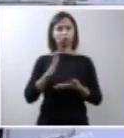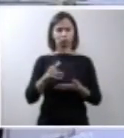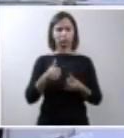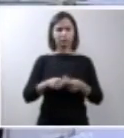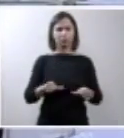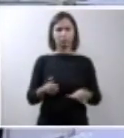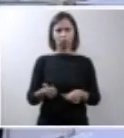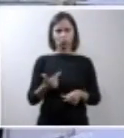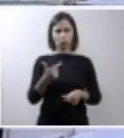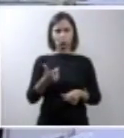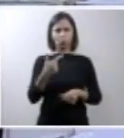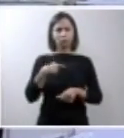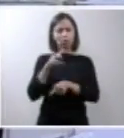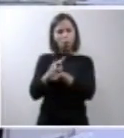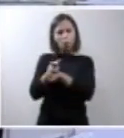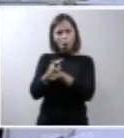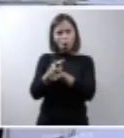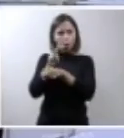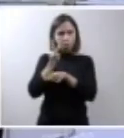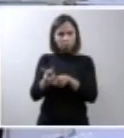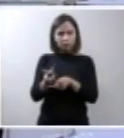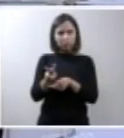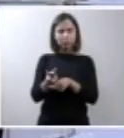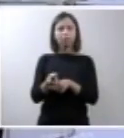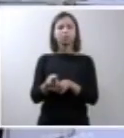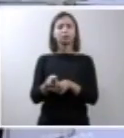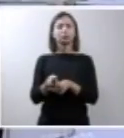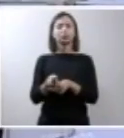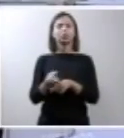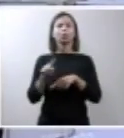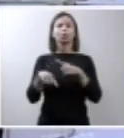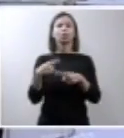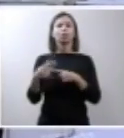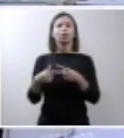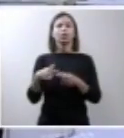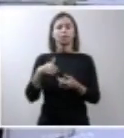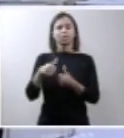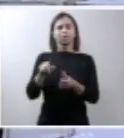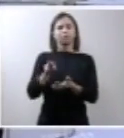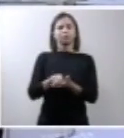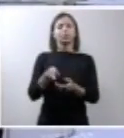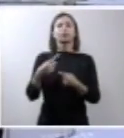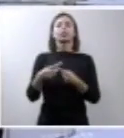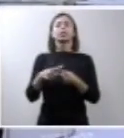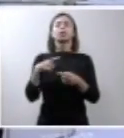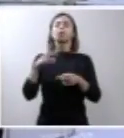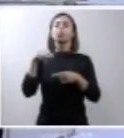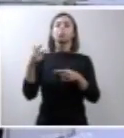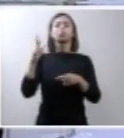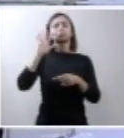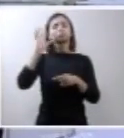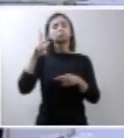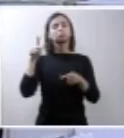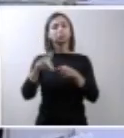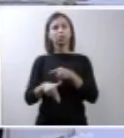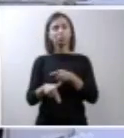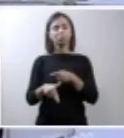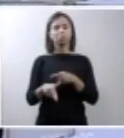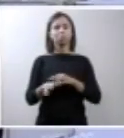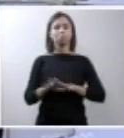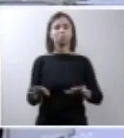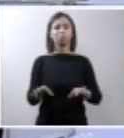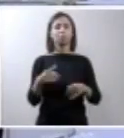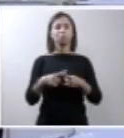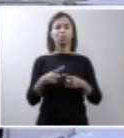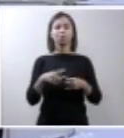bebês apenas observados e então eles interromperam o que estava sendo realizado porque eles